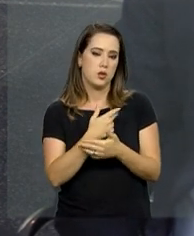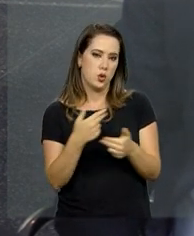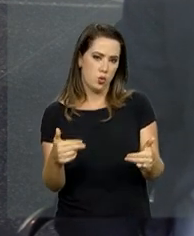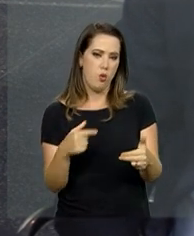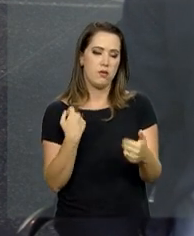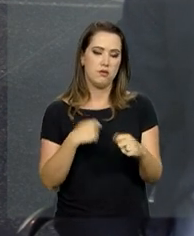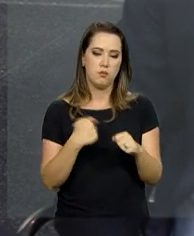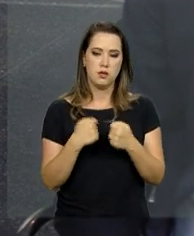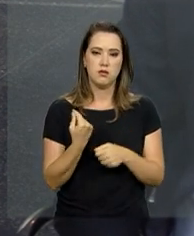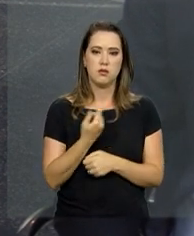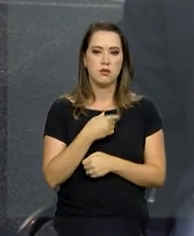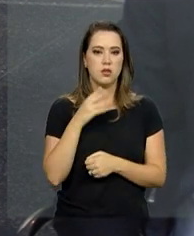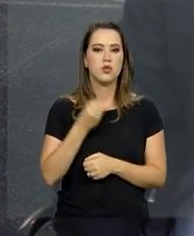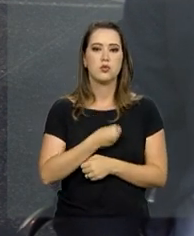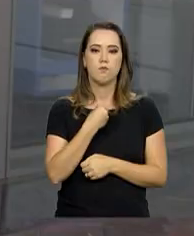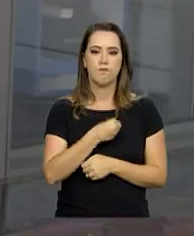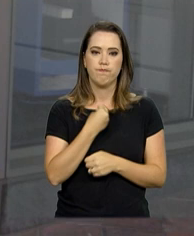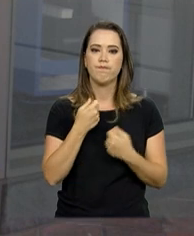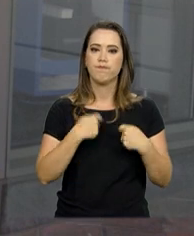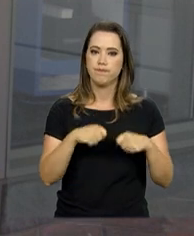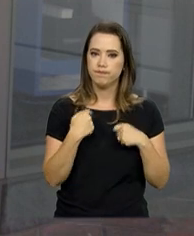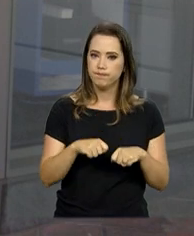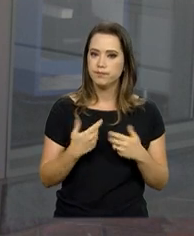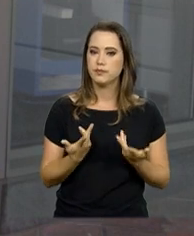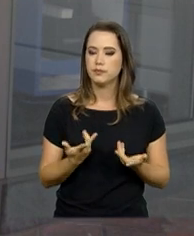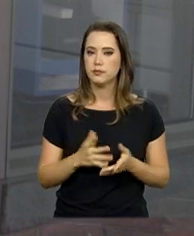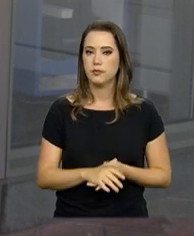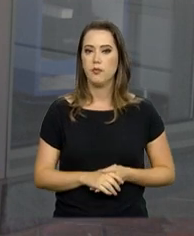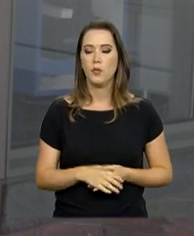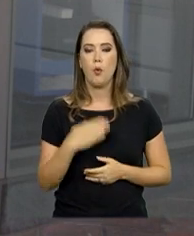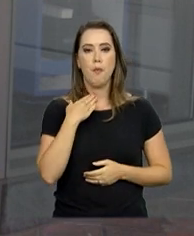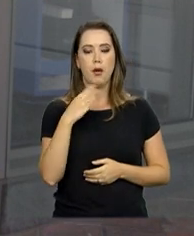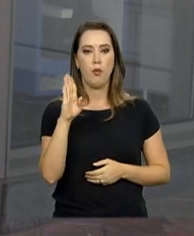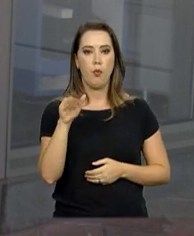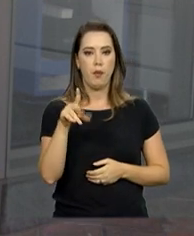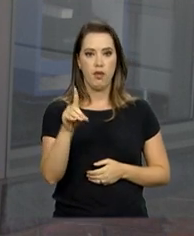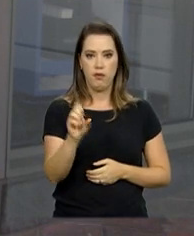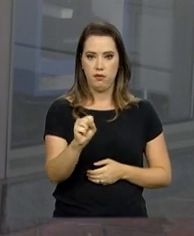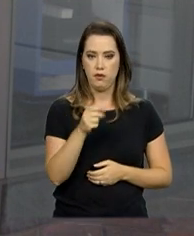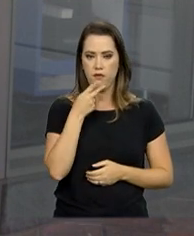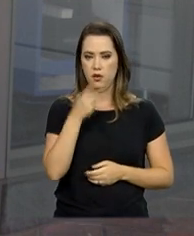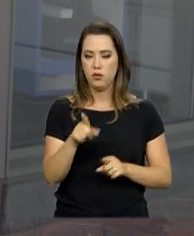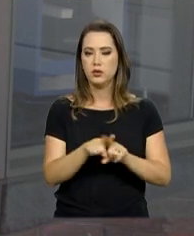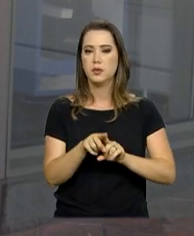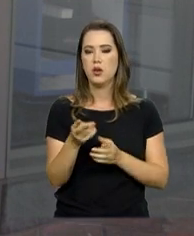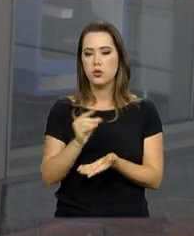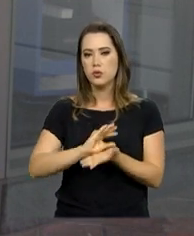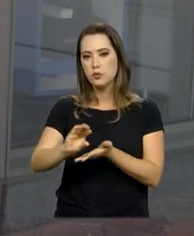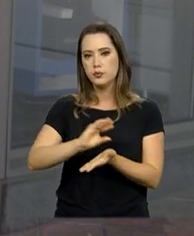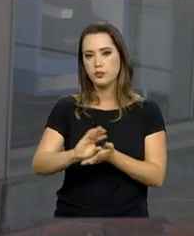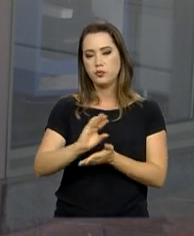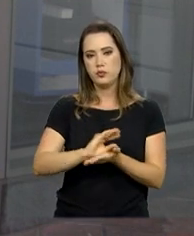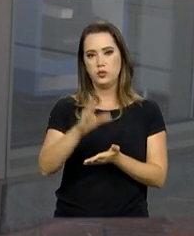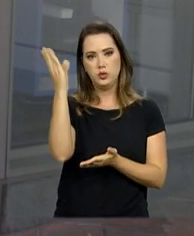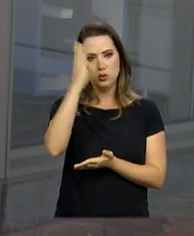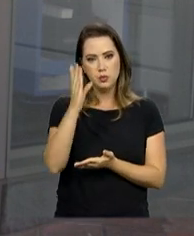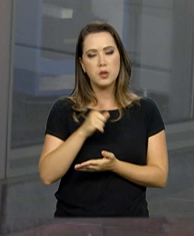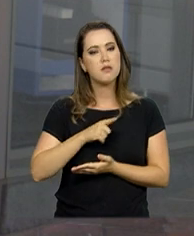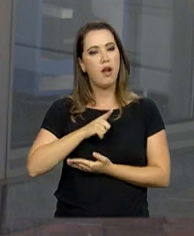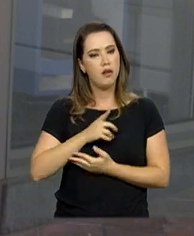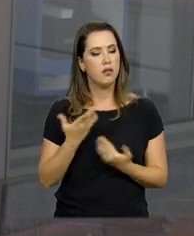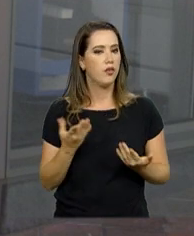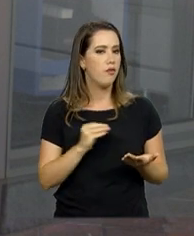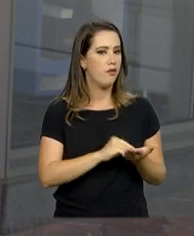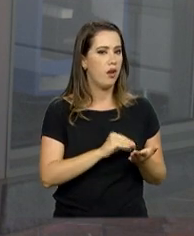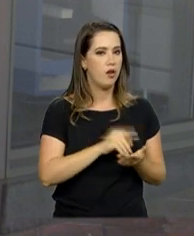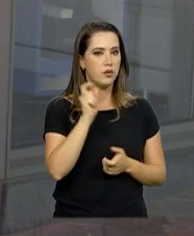que a gente não vive mais sem eles. O presidente do BNDES também afirmou que não faltam recursos para investimento no Brasil. O